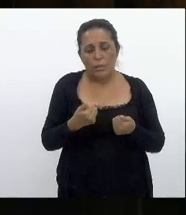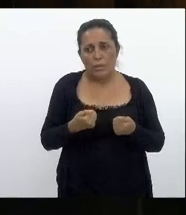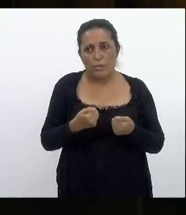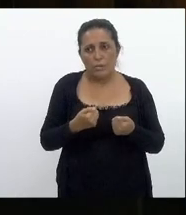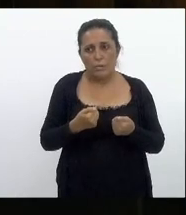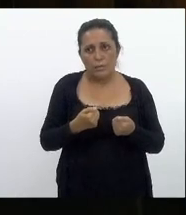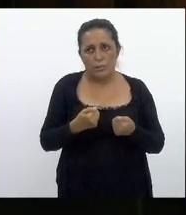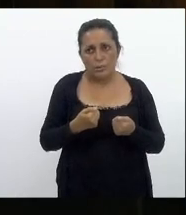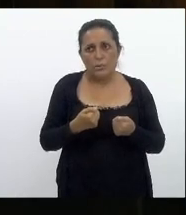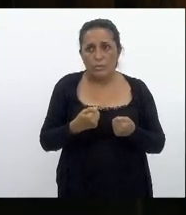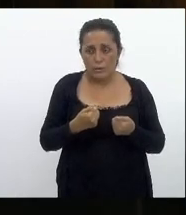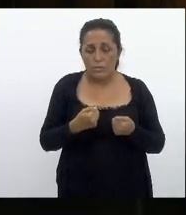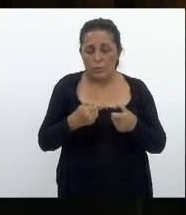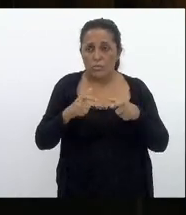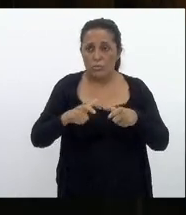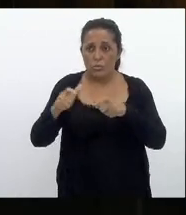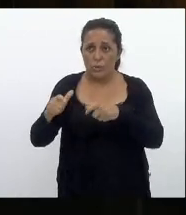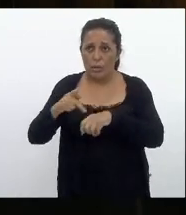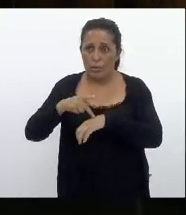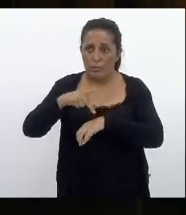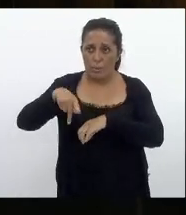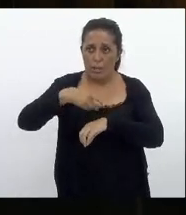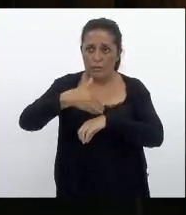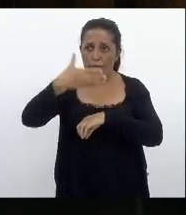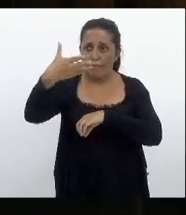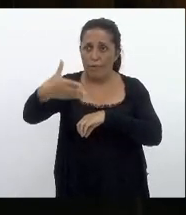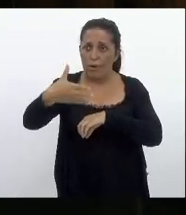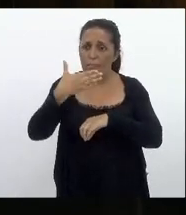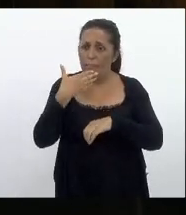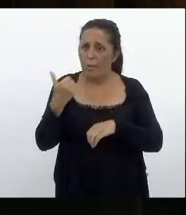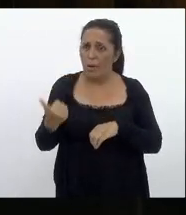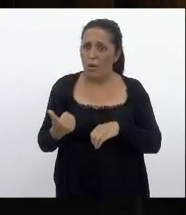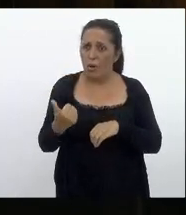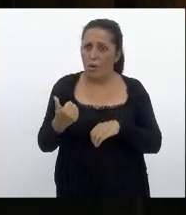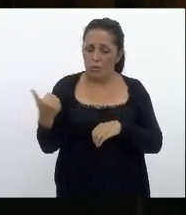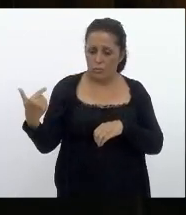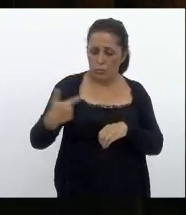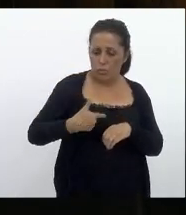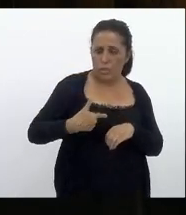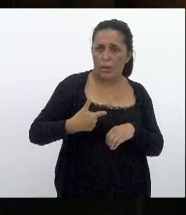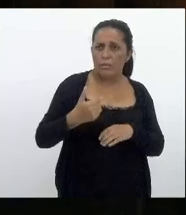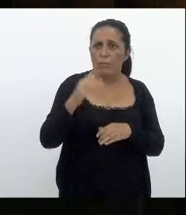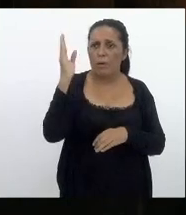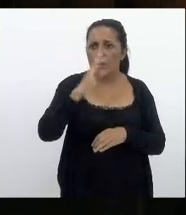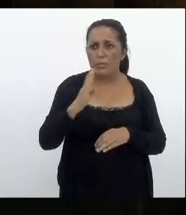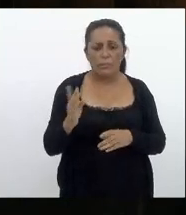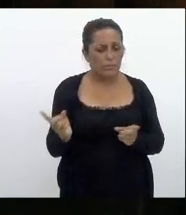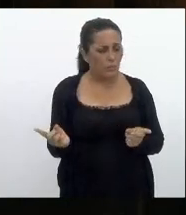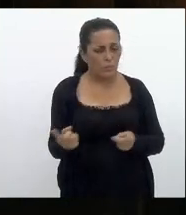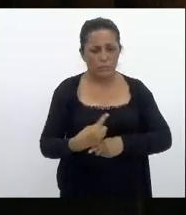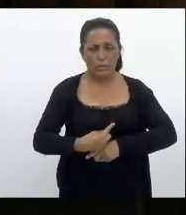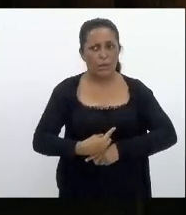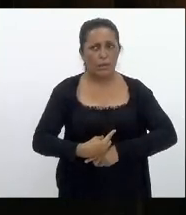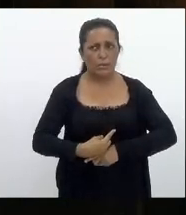desses estaleiros estrangeiros sejam melhor do que os nossos muito pelo contrário